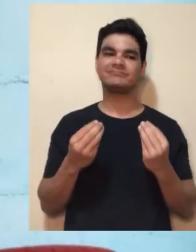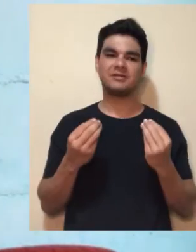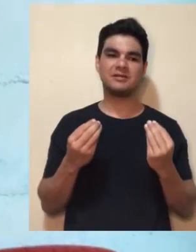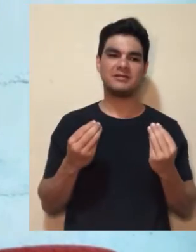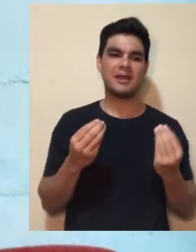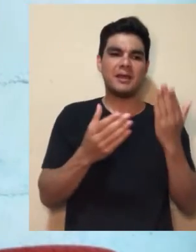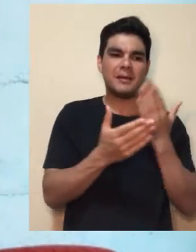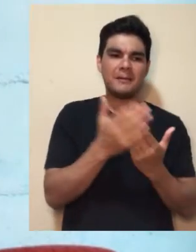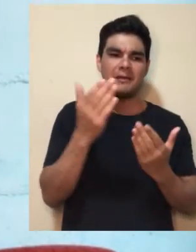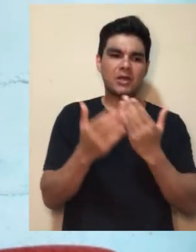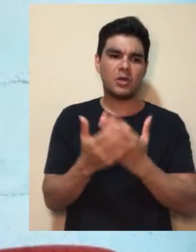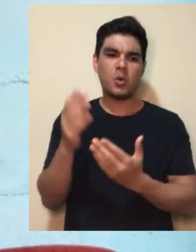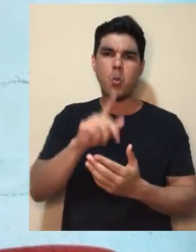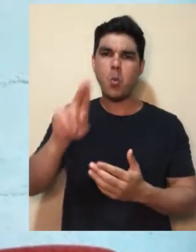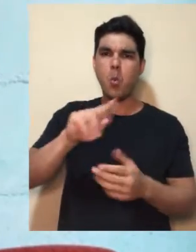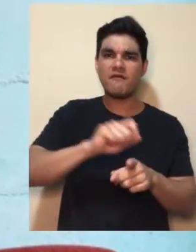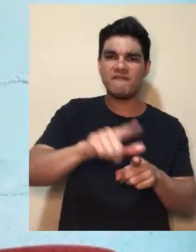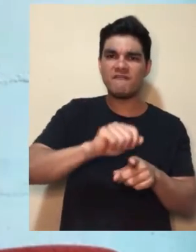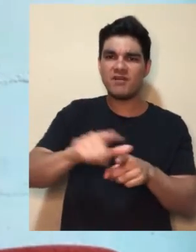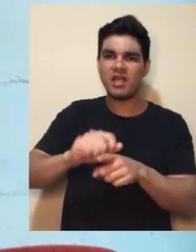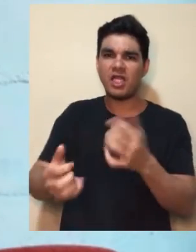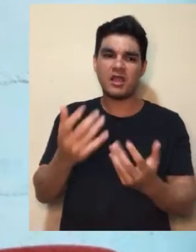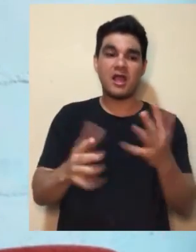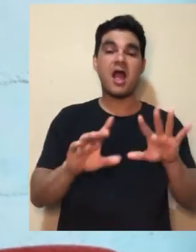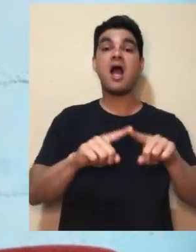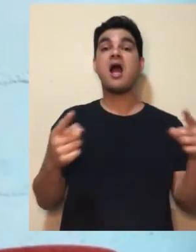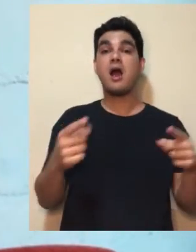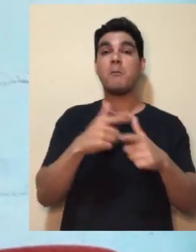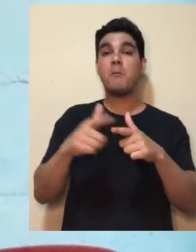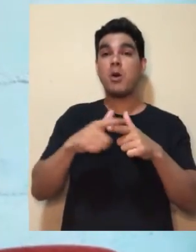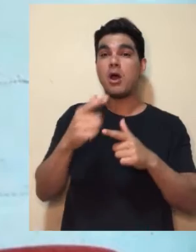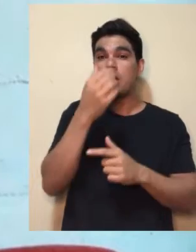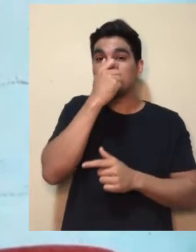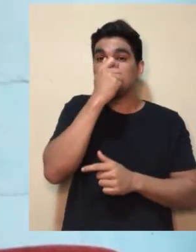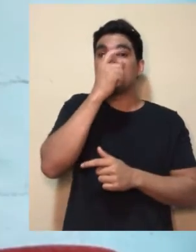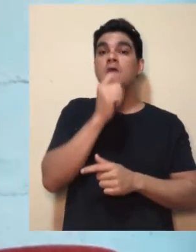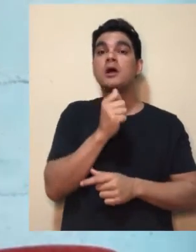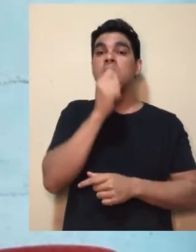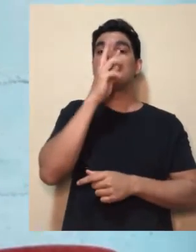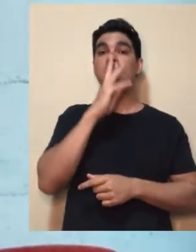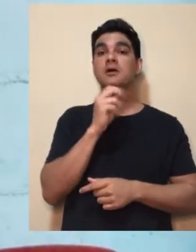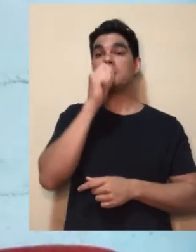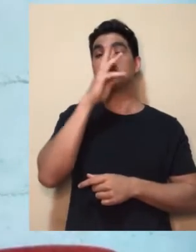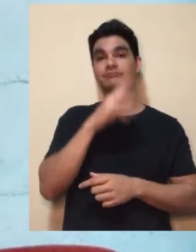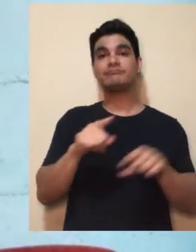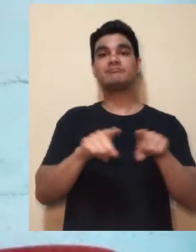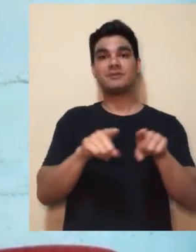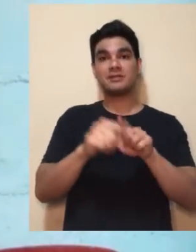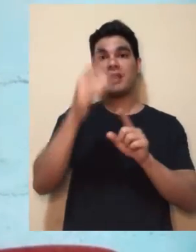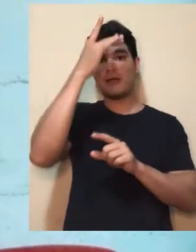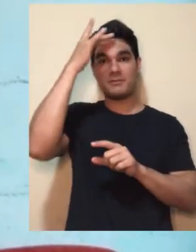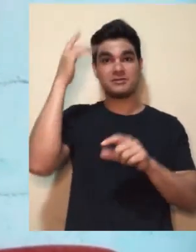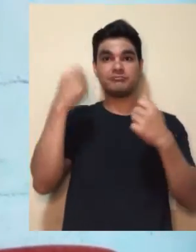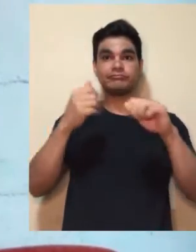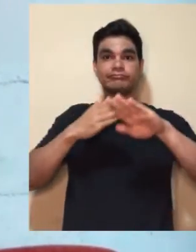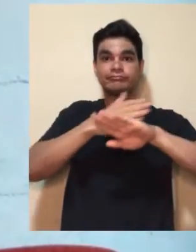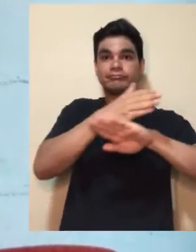Como se não bastasse a perda que o uso indiscriminado do fogo causa, ele ainda traz problemas respiratórios para todos nós,